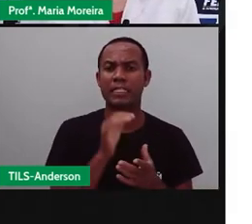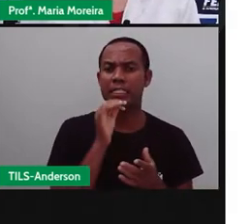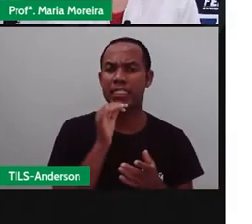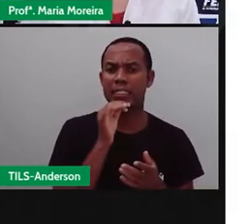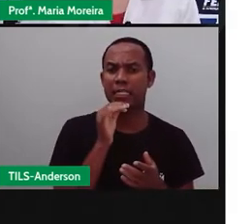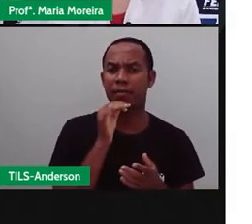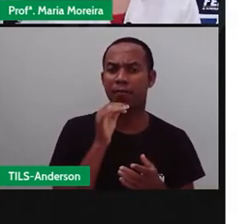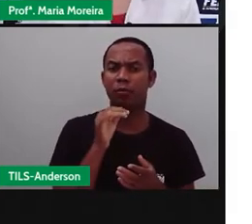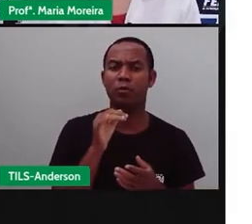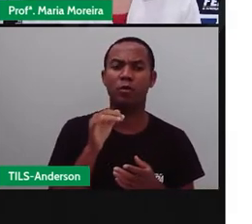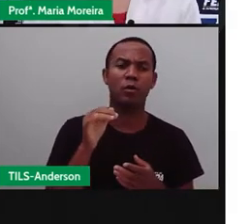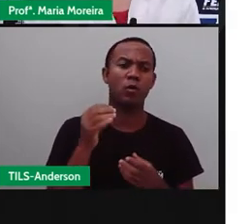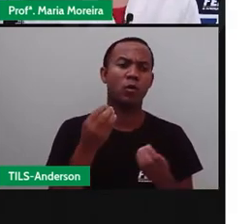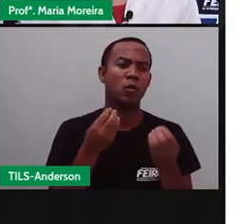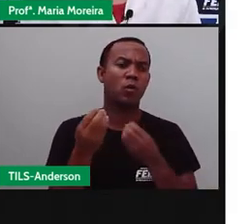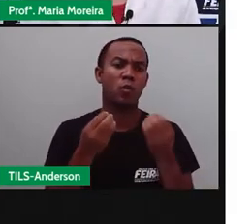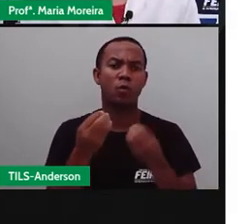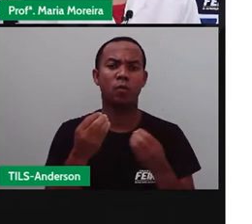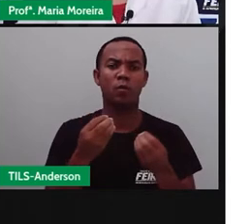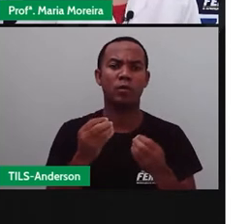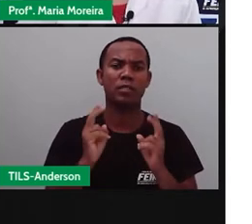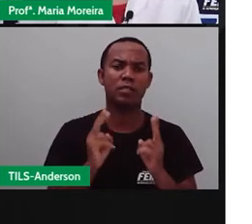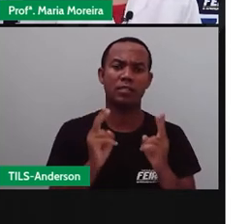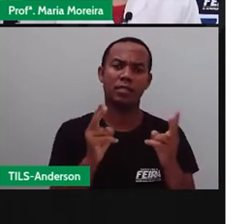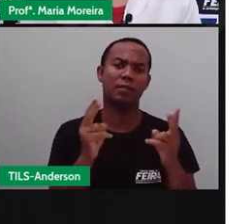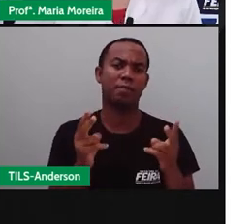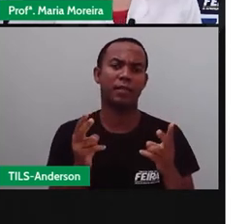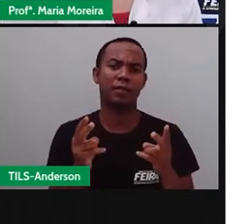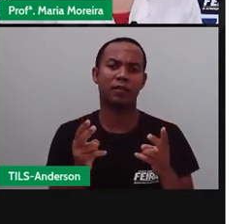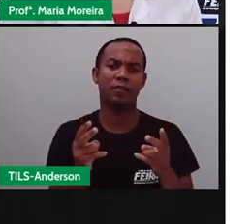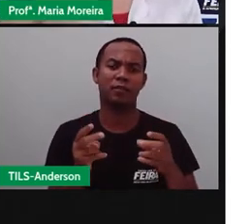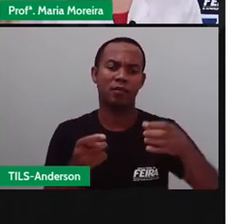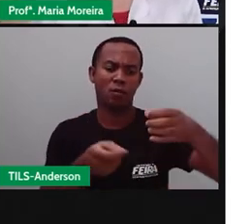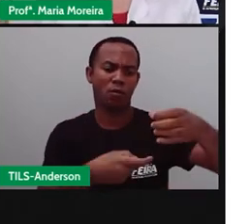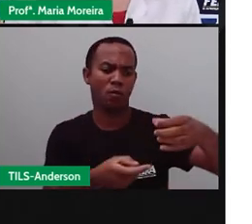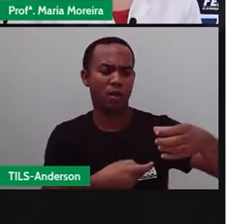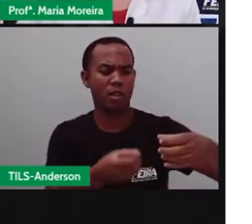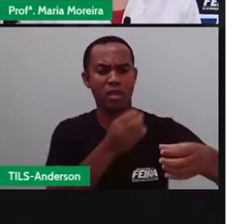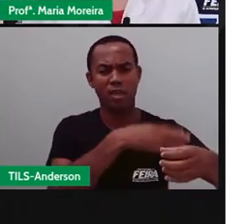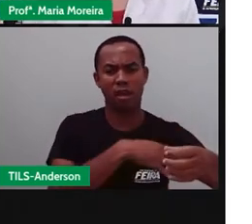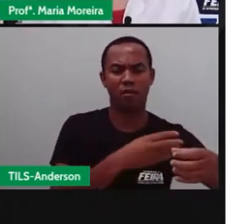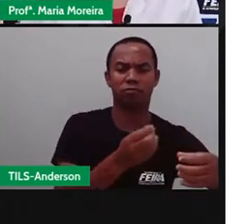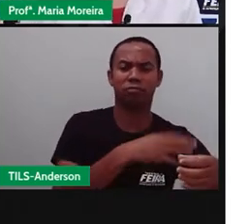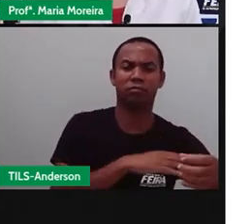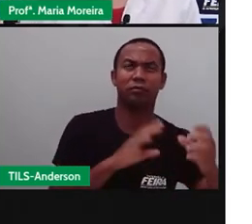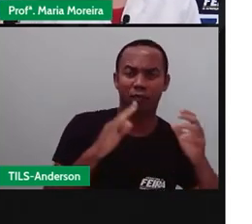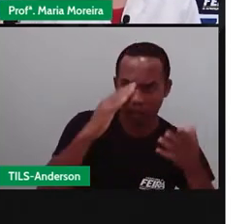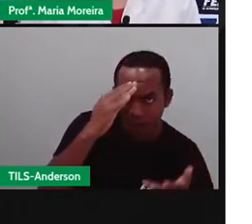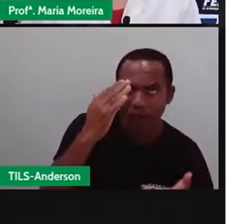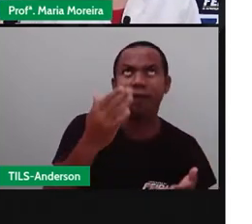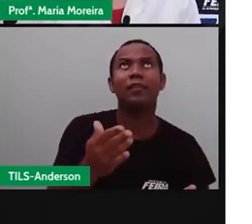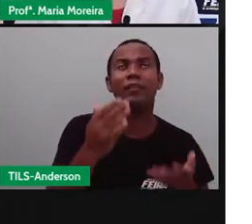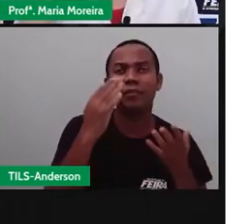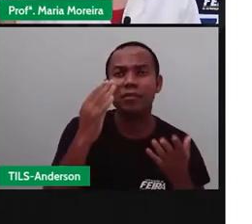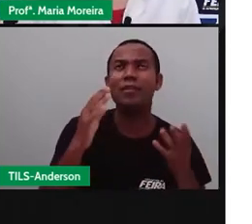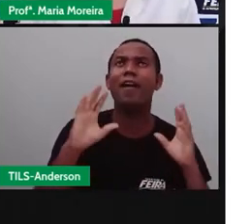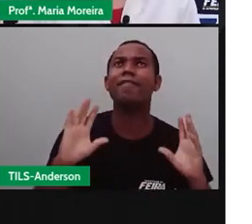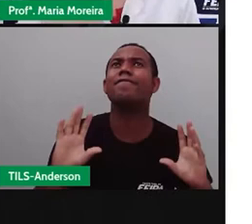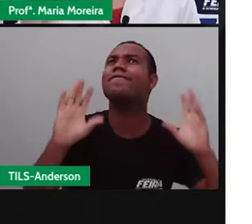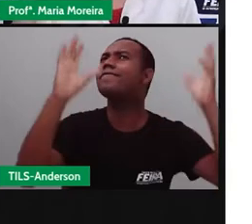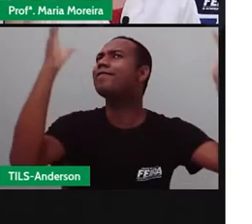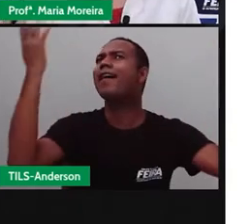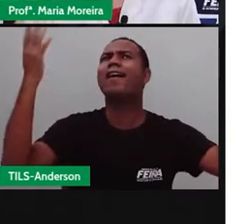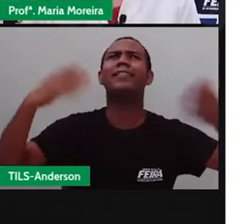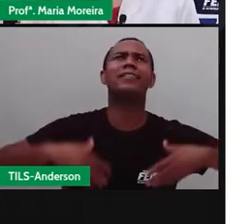verão, tá? E aí as pessoas comemoravam, né, essa fertilidade,